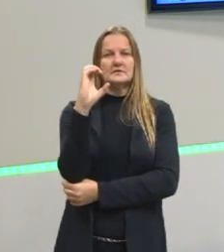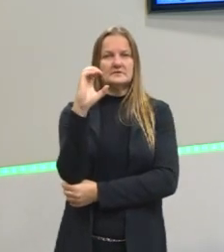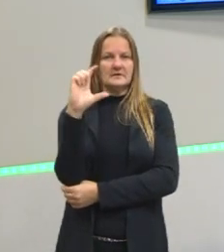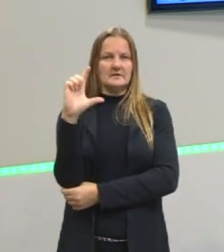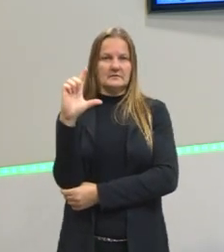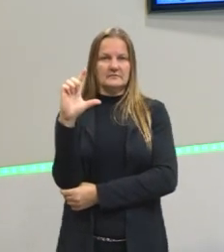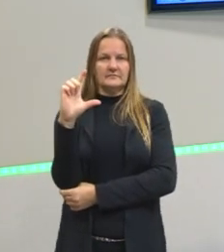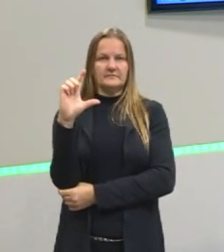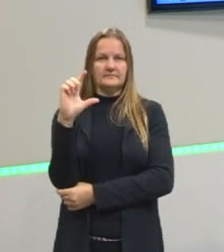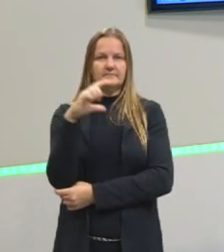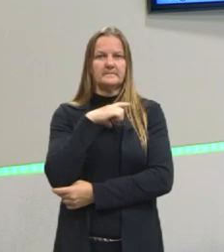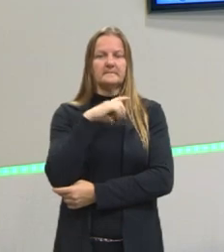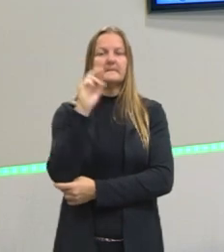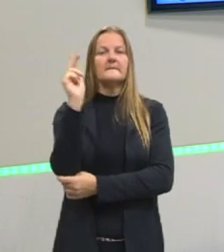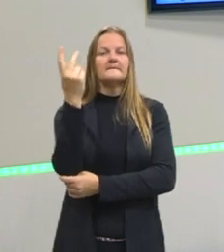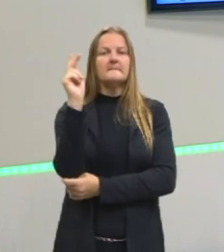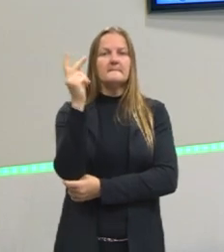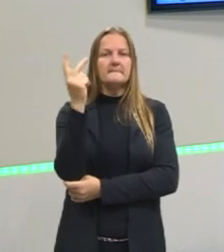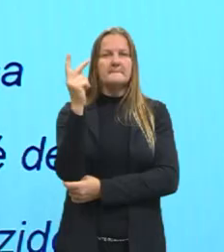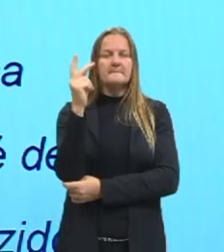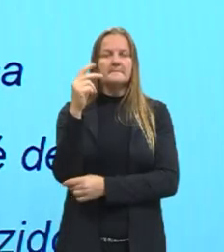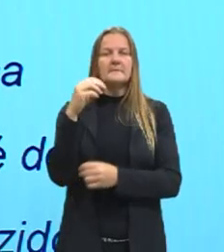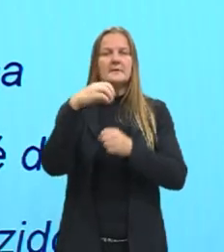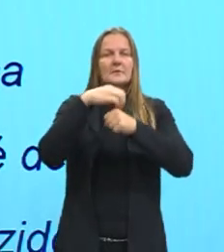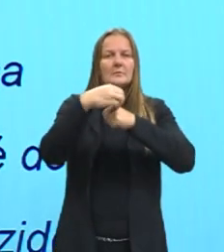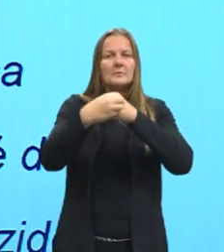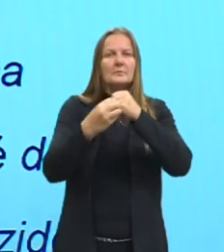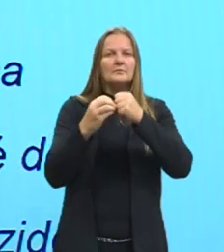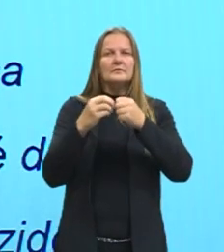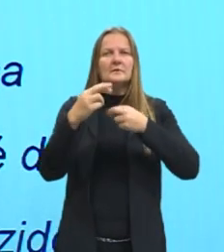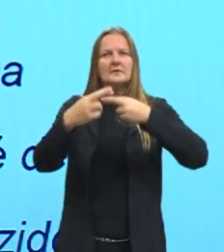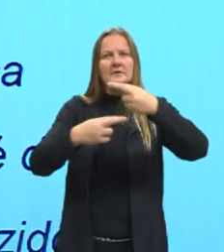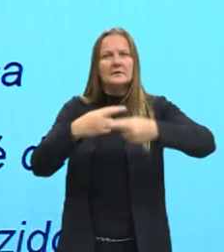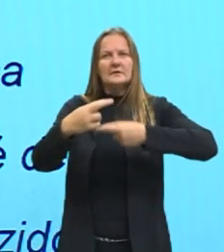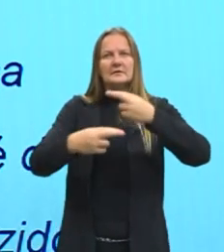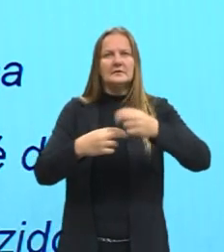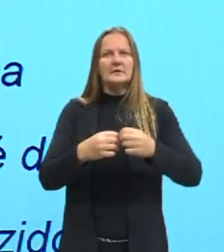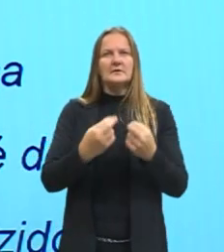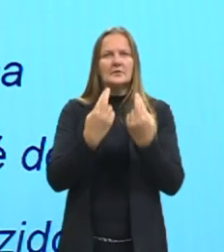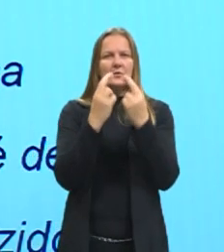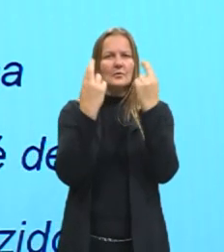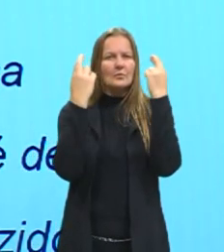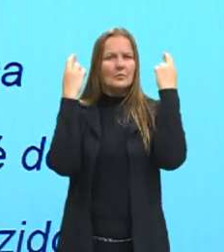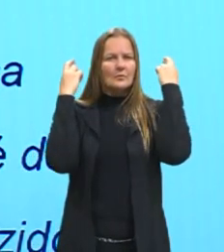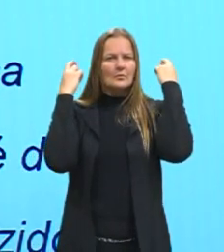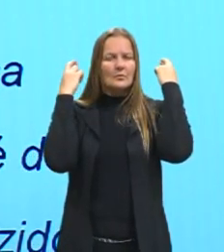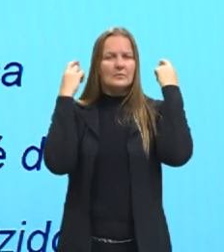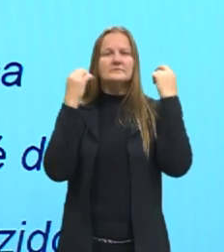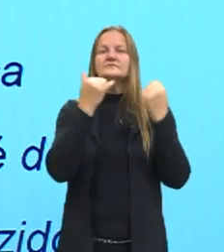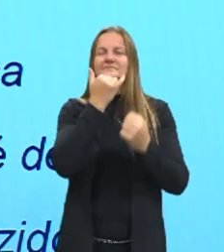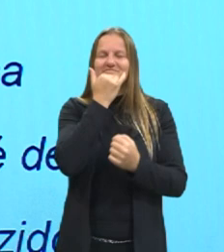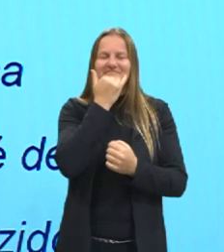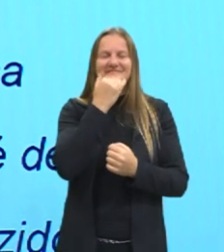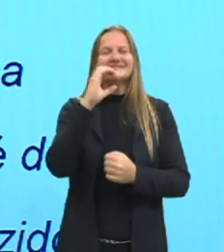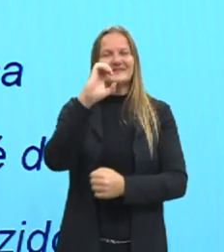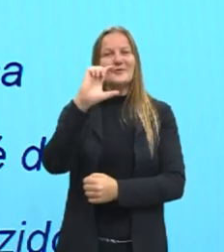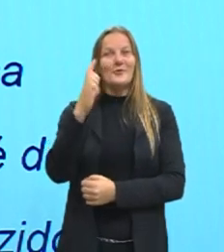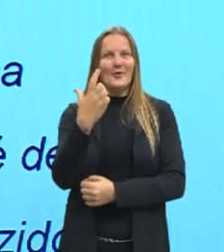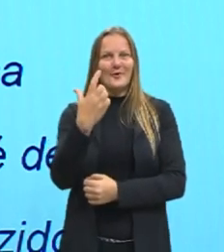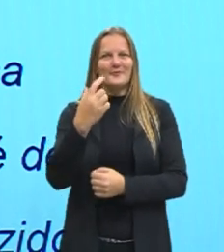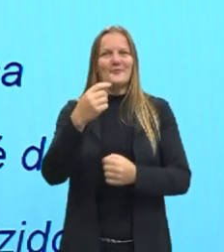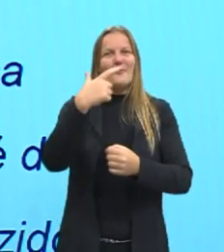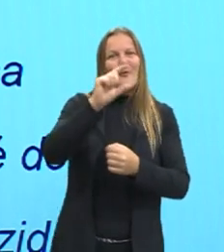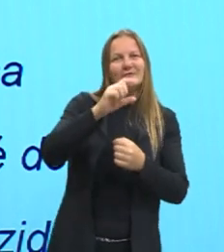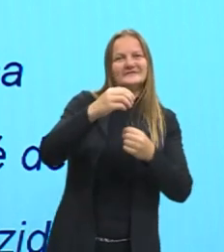HCl e o hidrogênio de uma molécula vai interagir com o cloro da outra molécula, porque o hidrogênio é o polo positivo